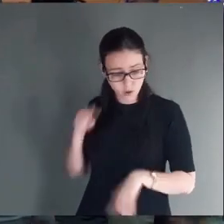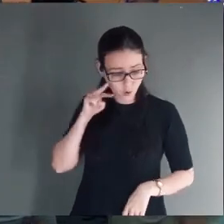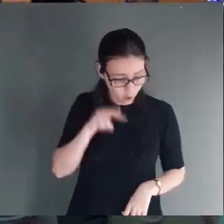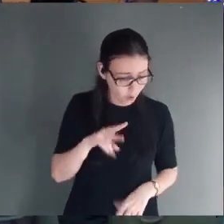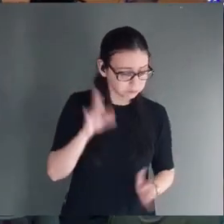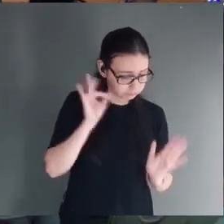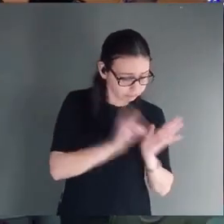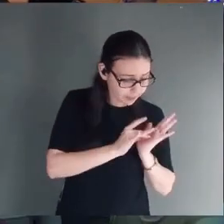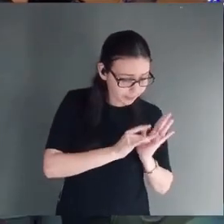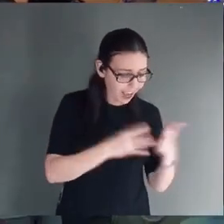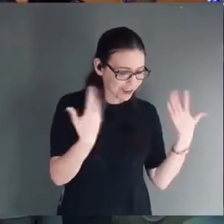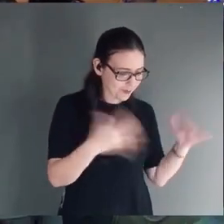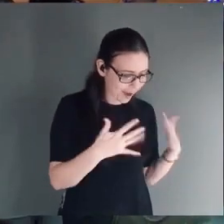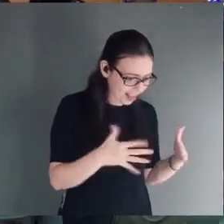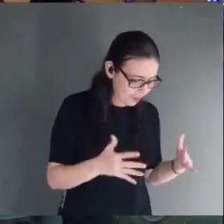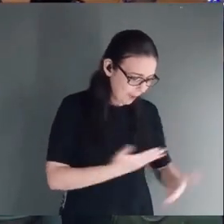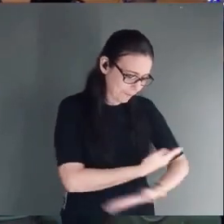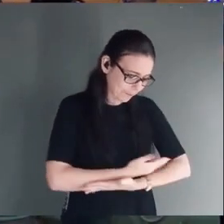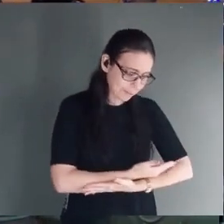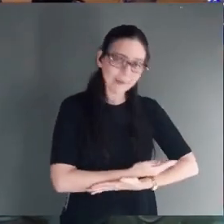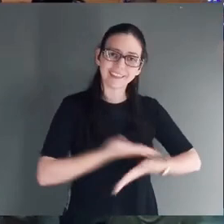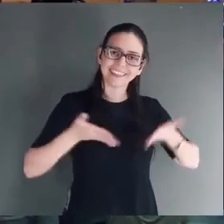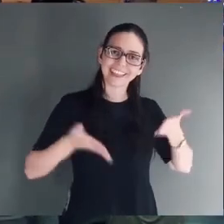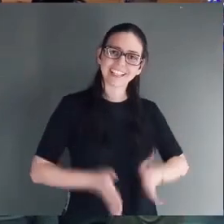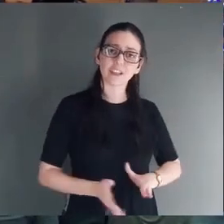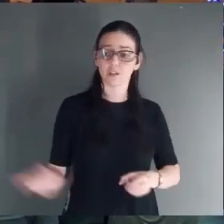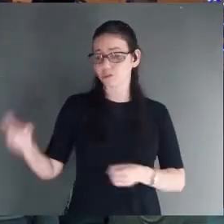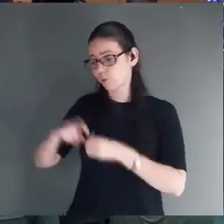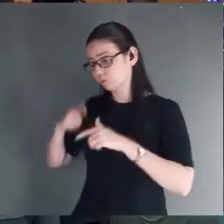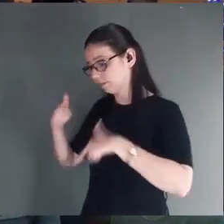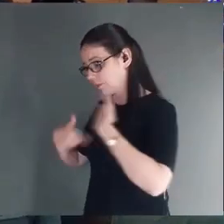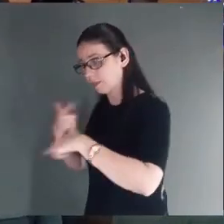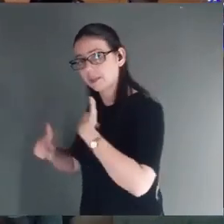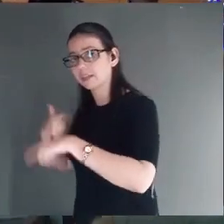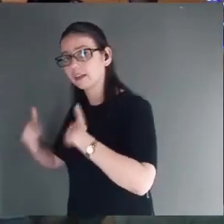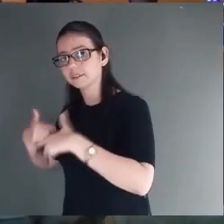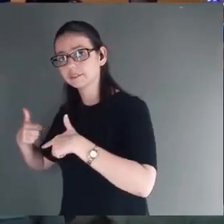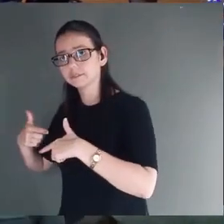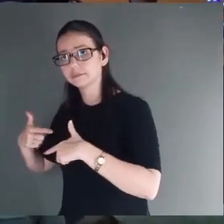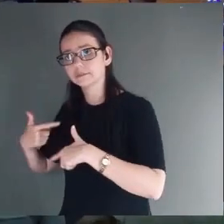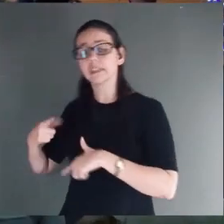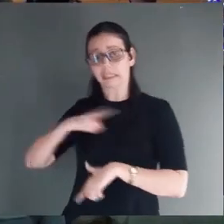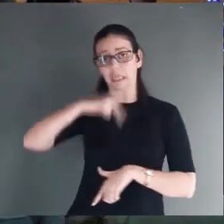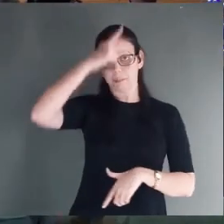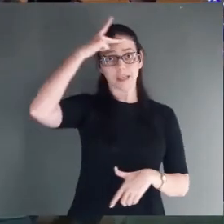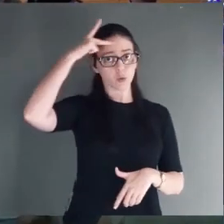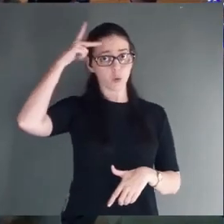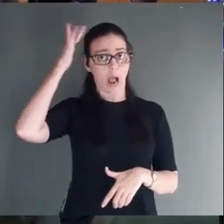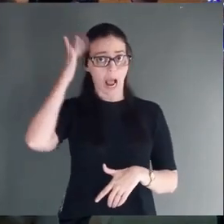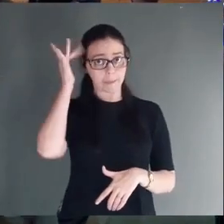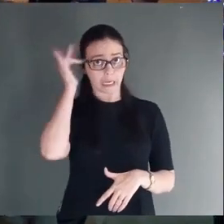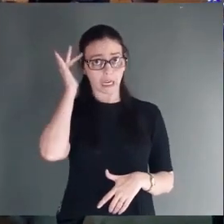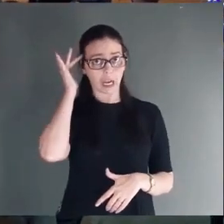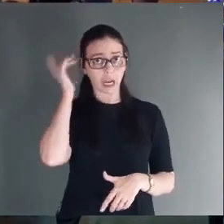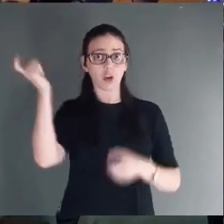verdade. Beleza. Parabéns para a criança. E voltaram. Muitos aqui amanhã vão voltar para os seus trabalhos.